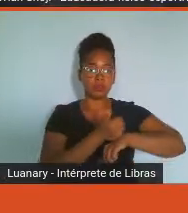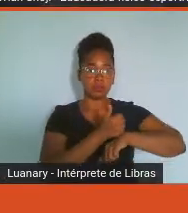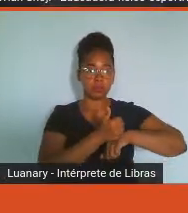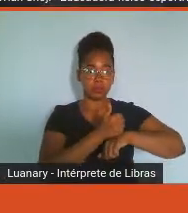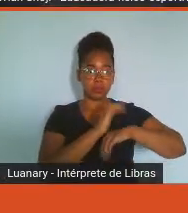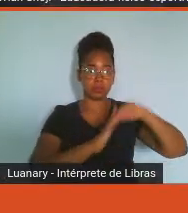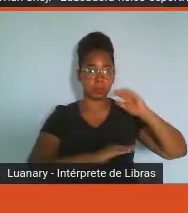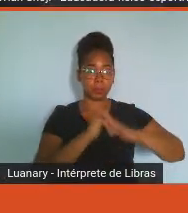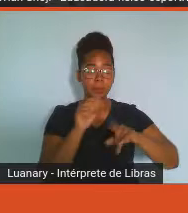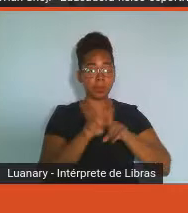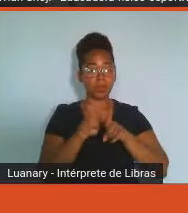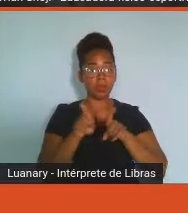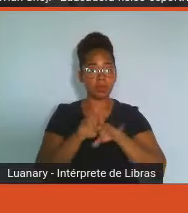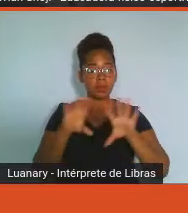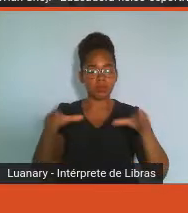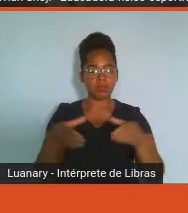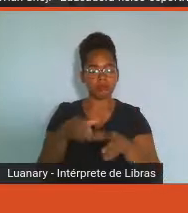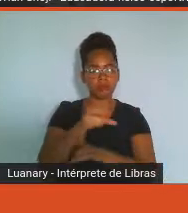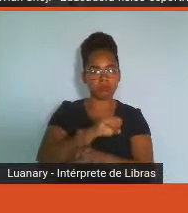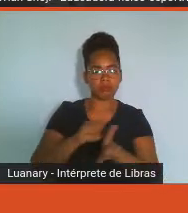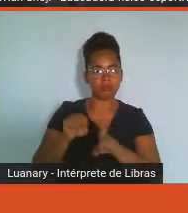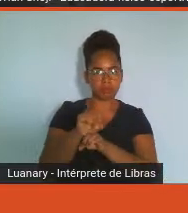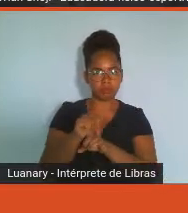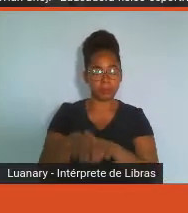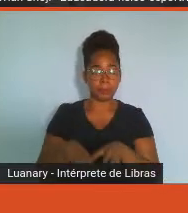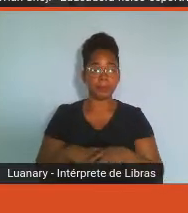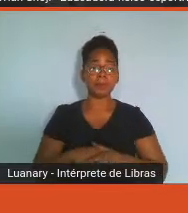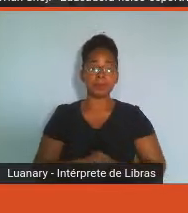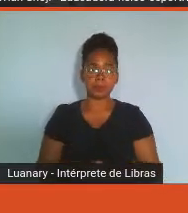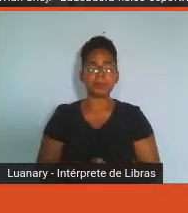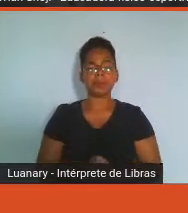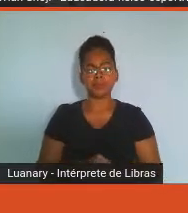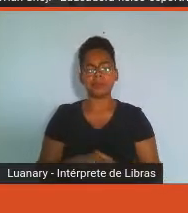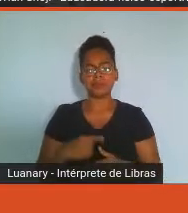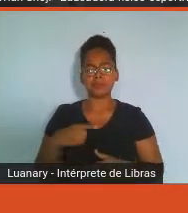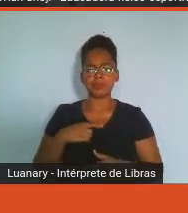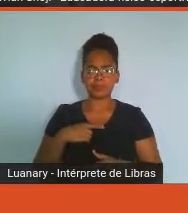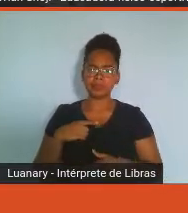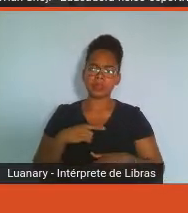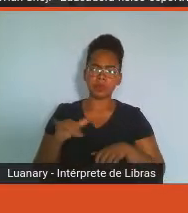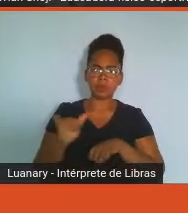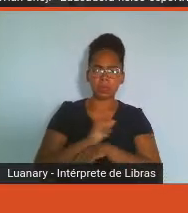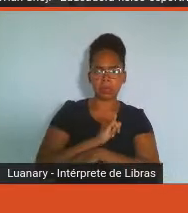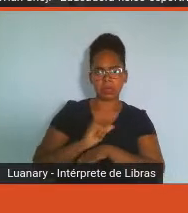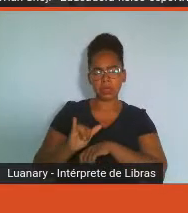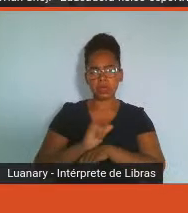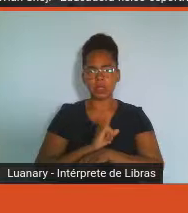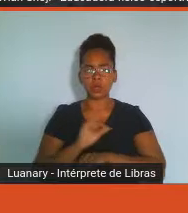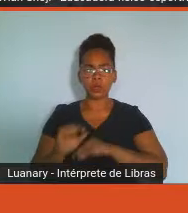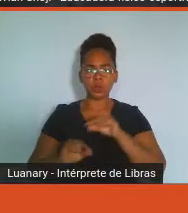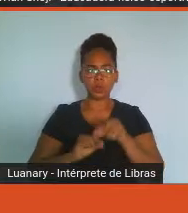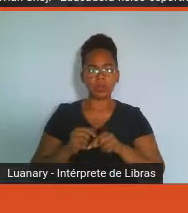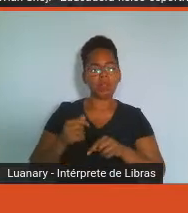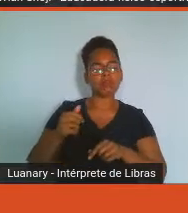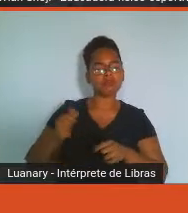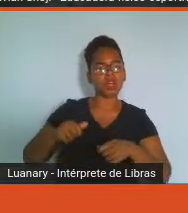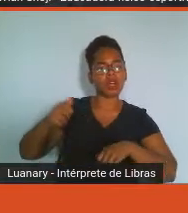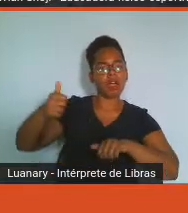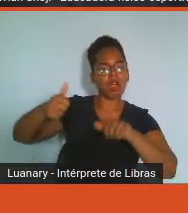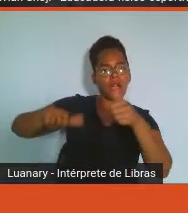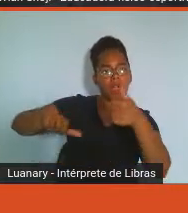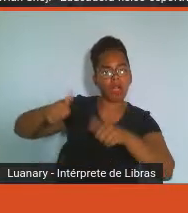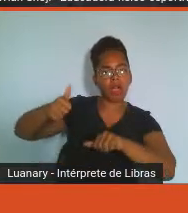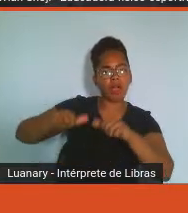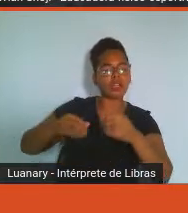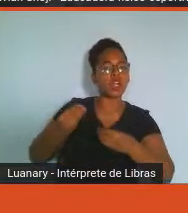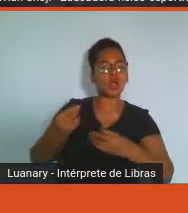comunidade também. Tem uma opção de ferramenta em que nós avaliamos essa integralidade das dimensões, que se chama Roda